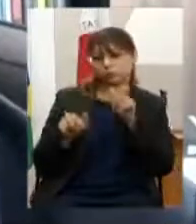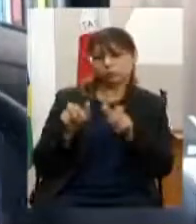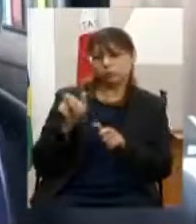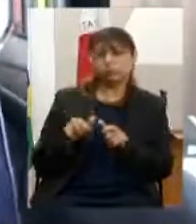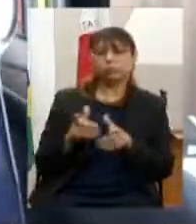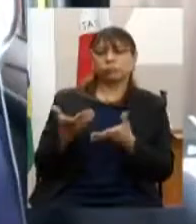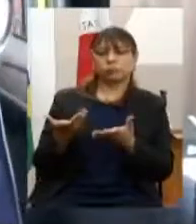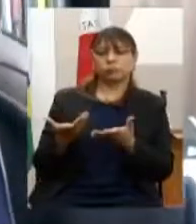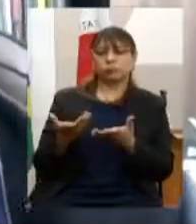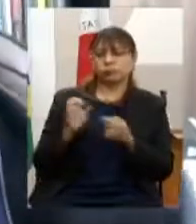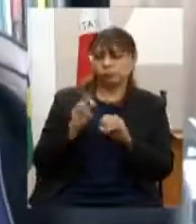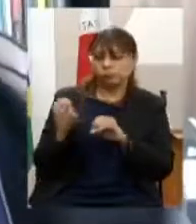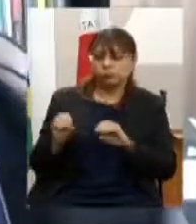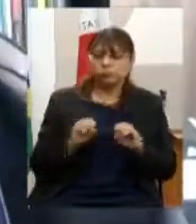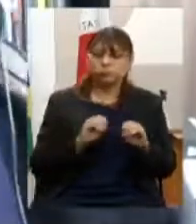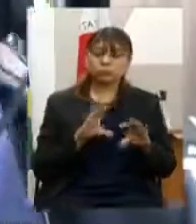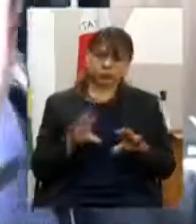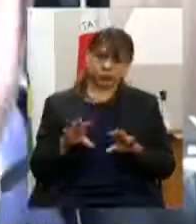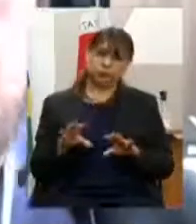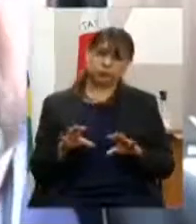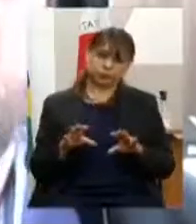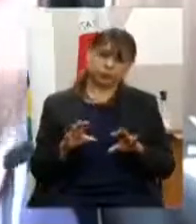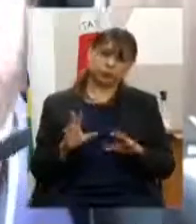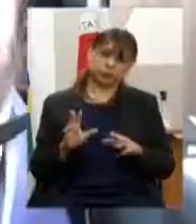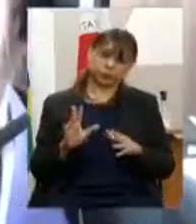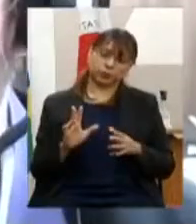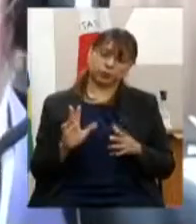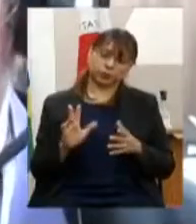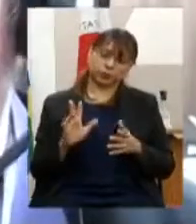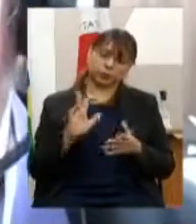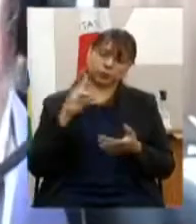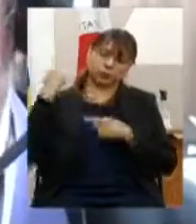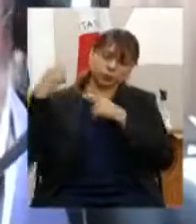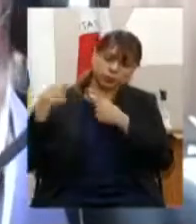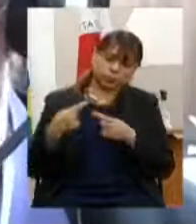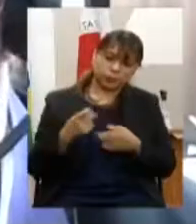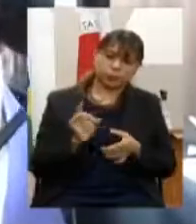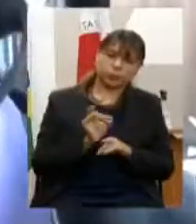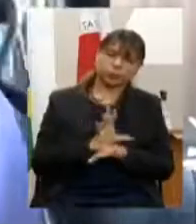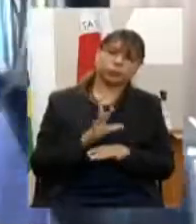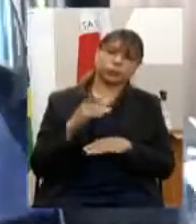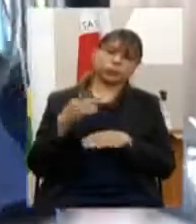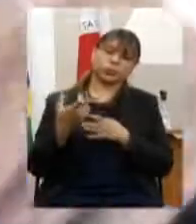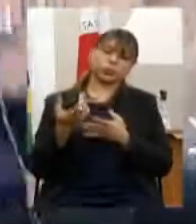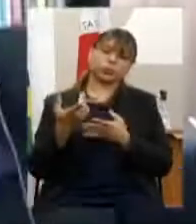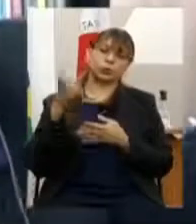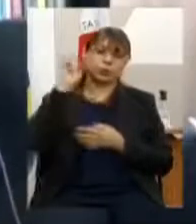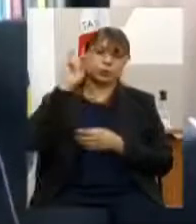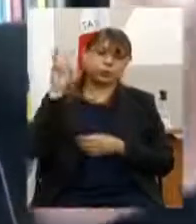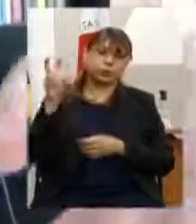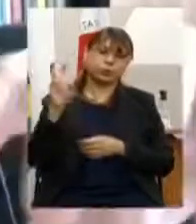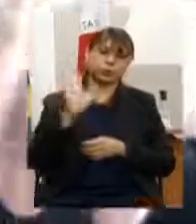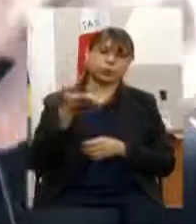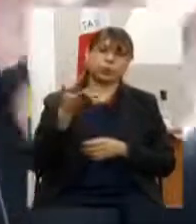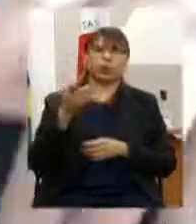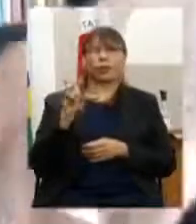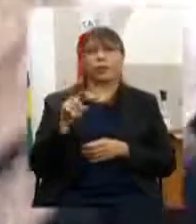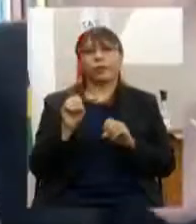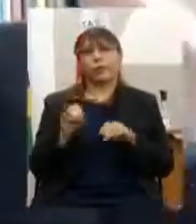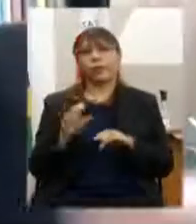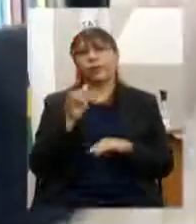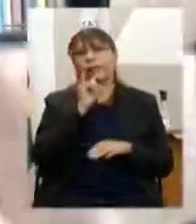culturas populares e dos ofícios dentro que estão presentes dentro do nosso estado que contemplam aí talvez desde mestres